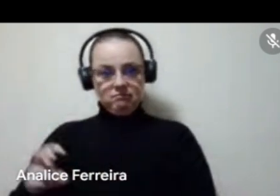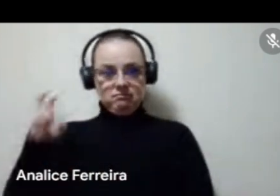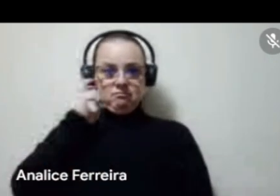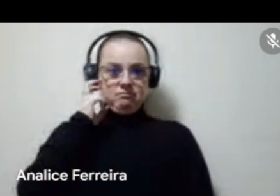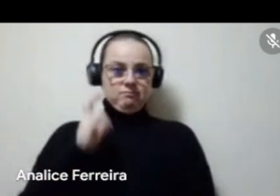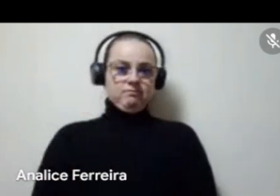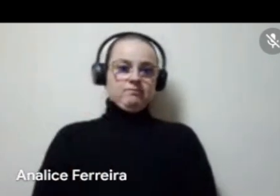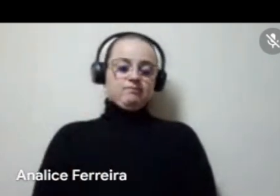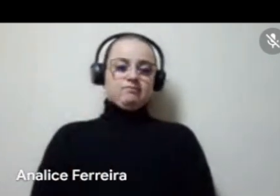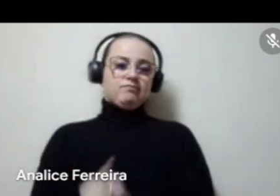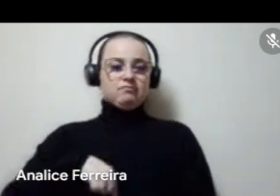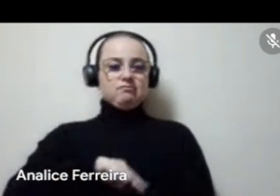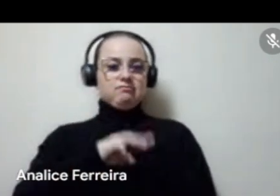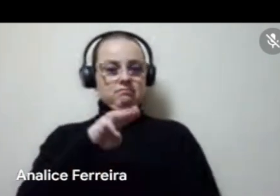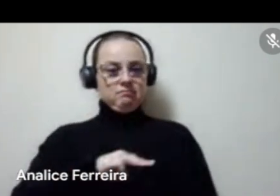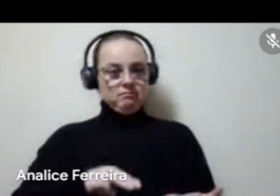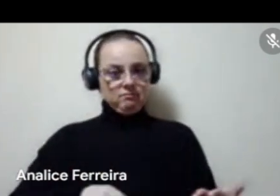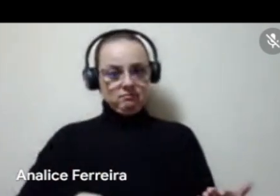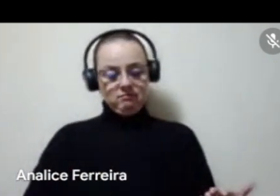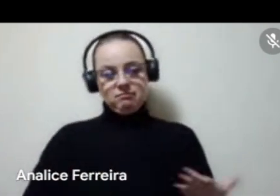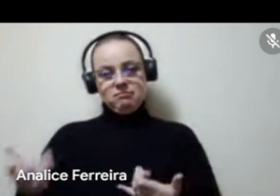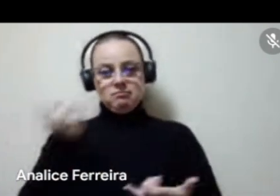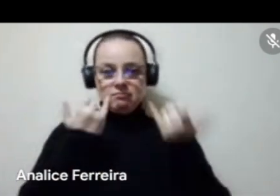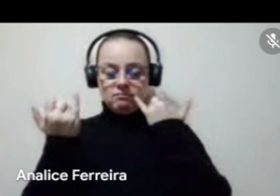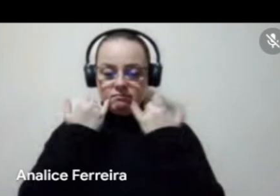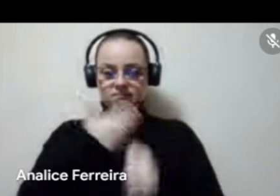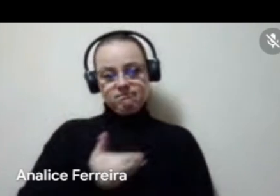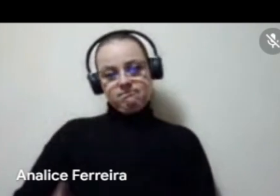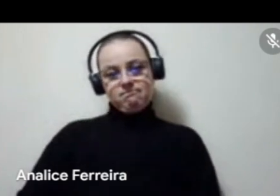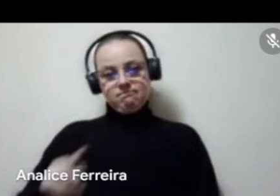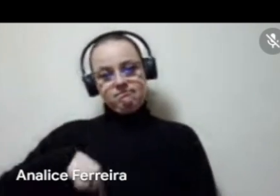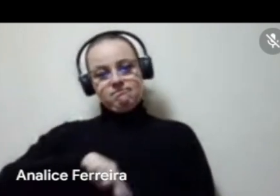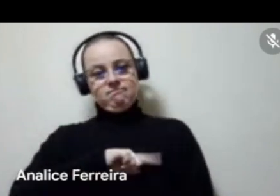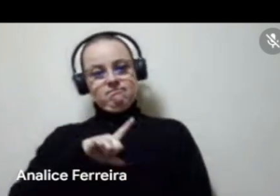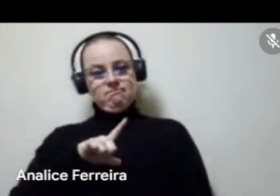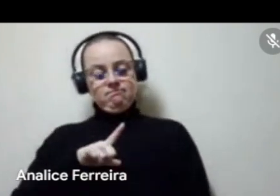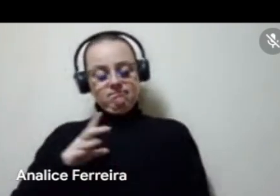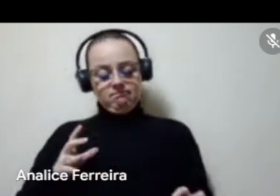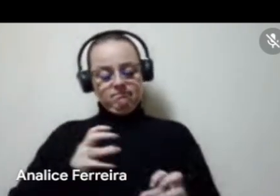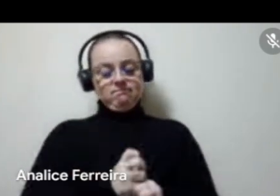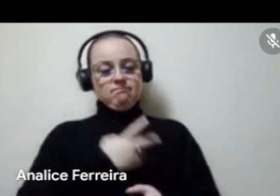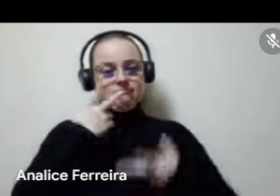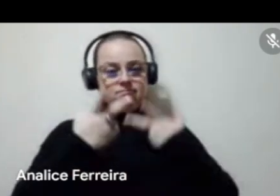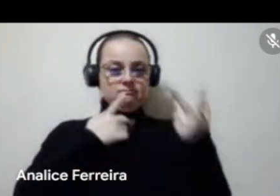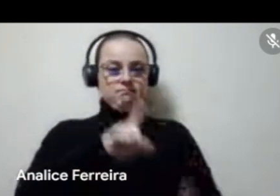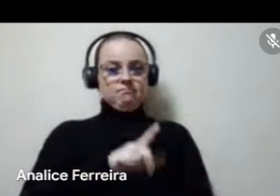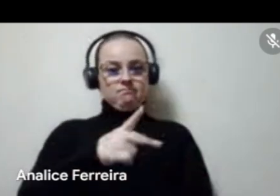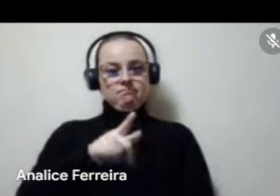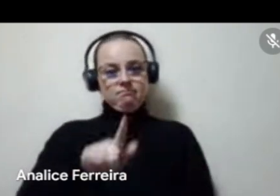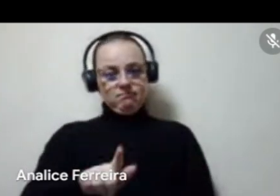A nossa metodologia de escuta pública, a gente tem um acúmulo dos diálogos da LPG, foram